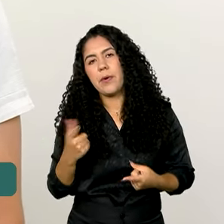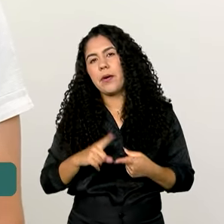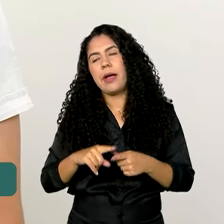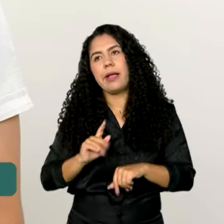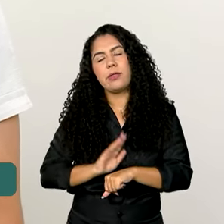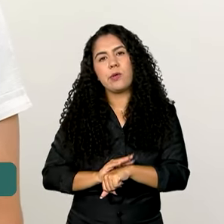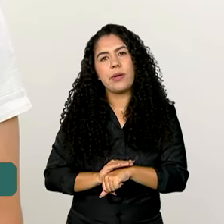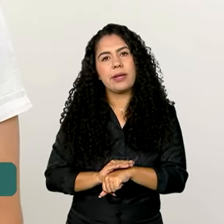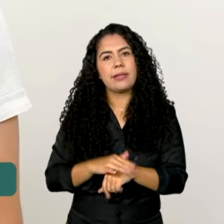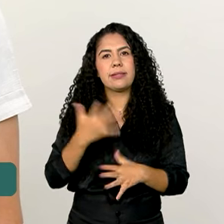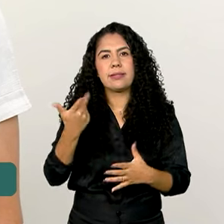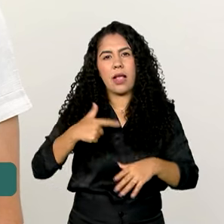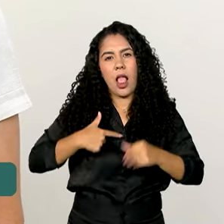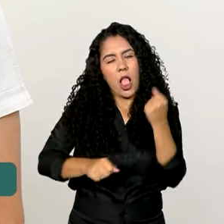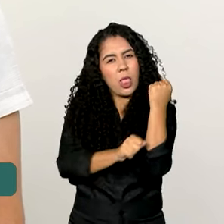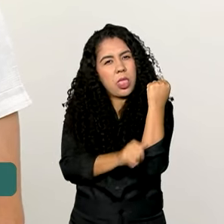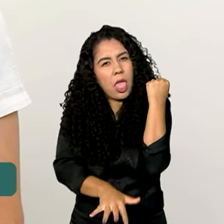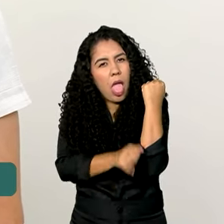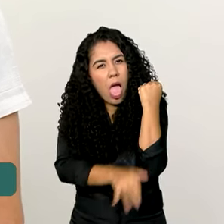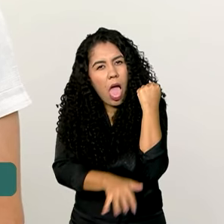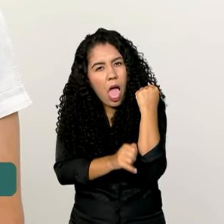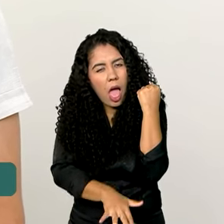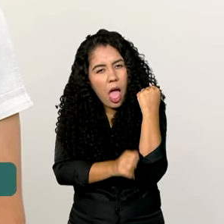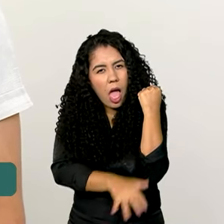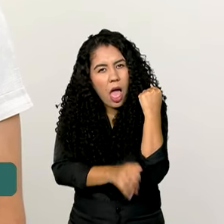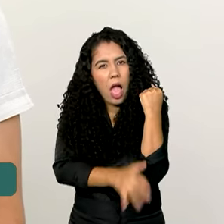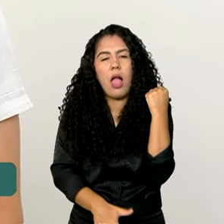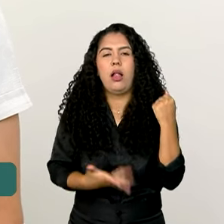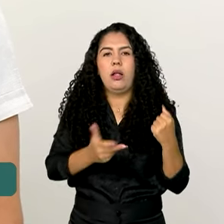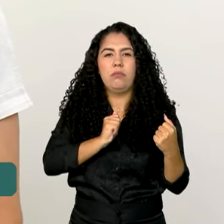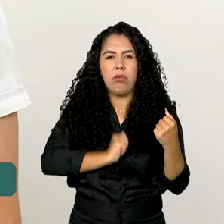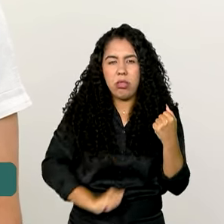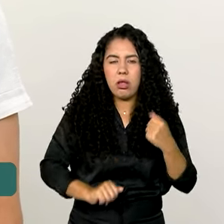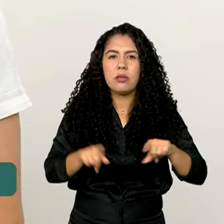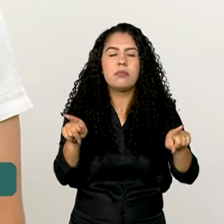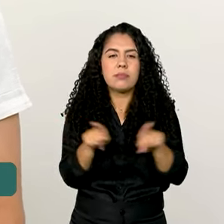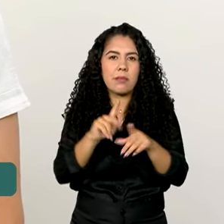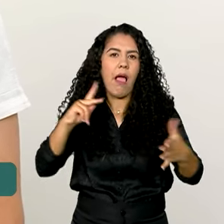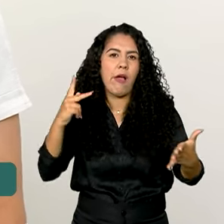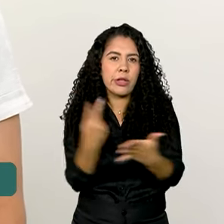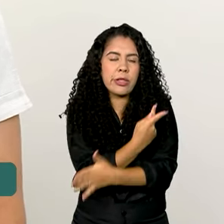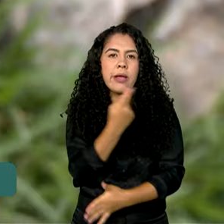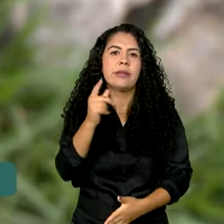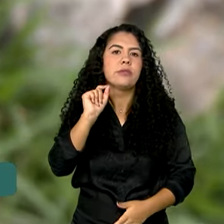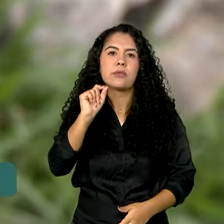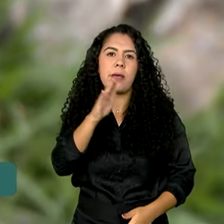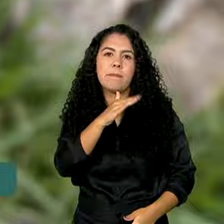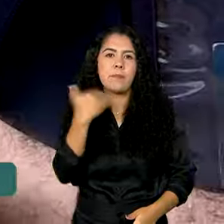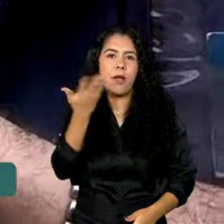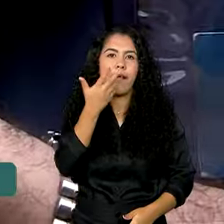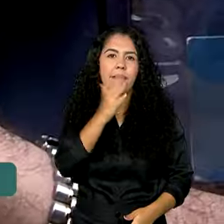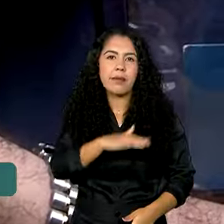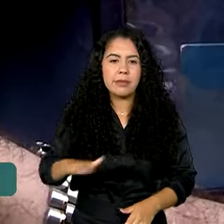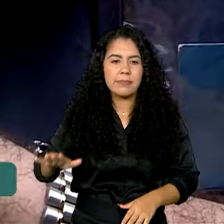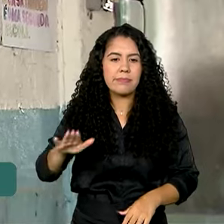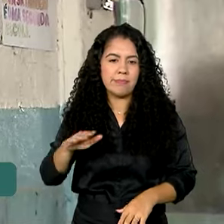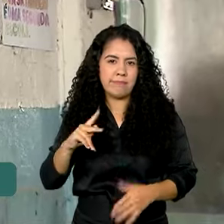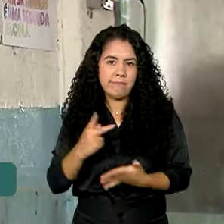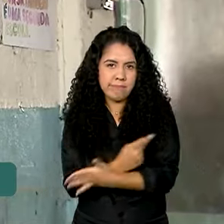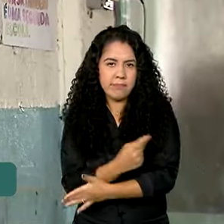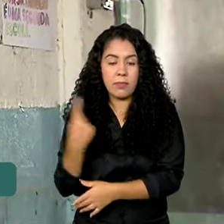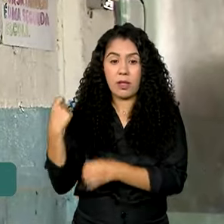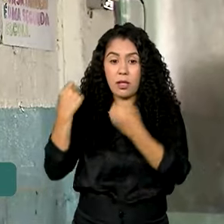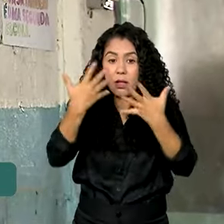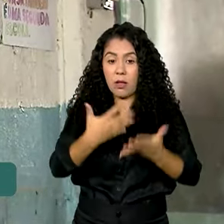diarrecas agudas, que são as principais causas da mortalidade infantil indígena. A pesquisa do IBGE